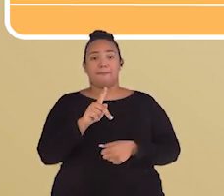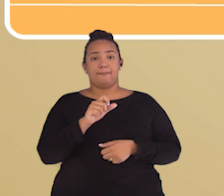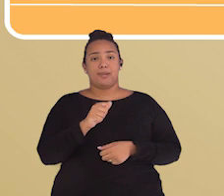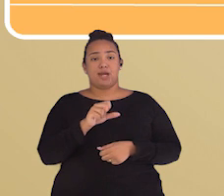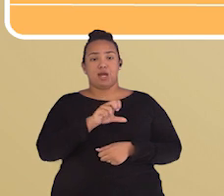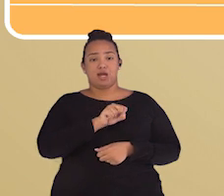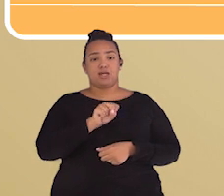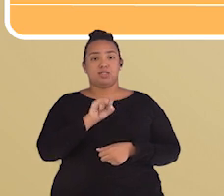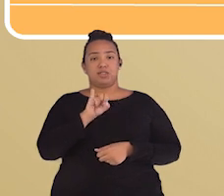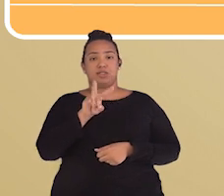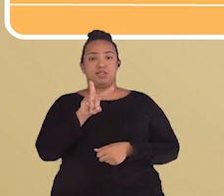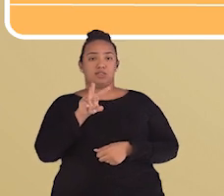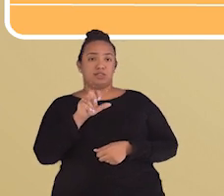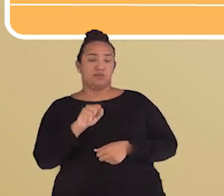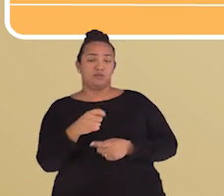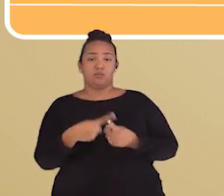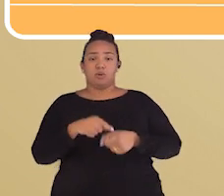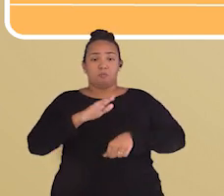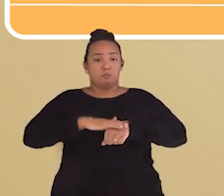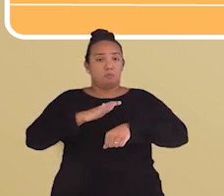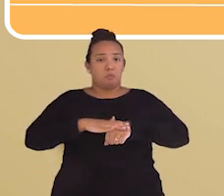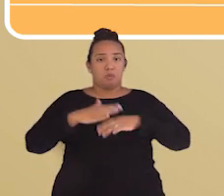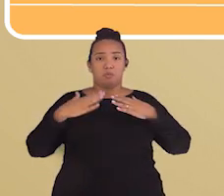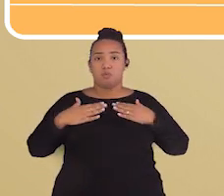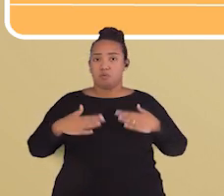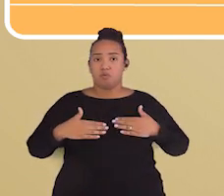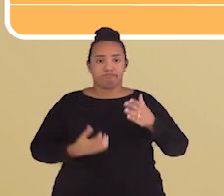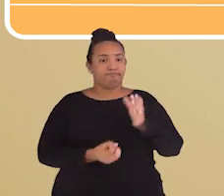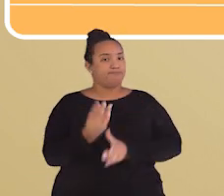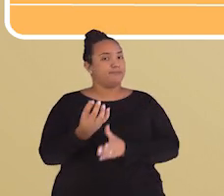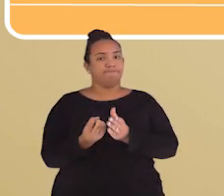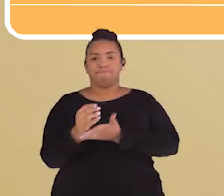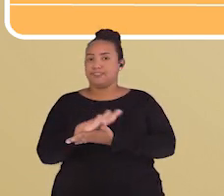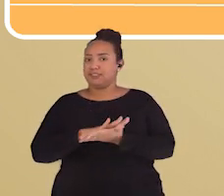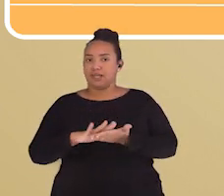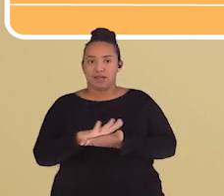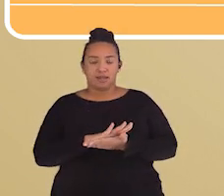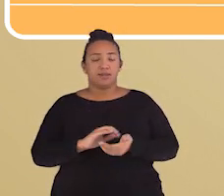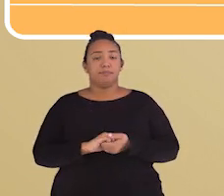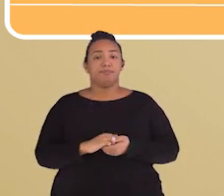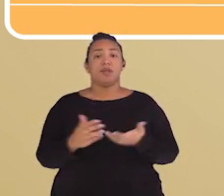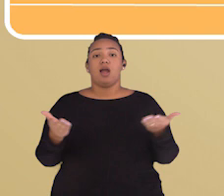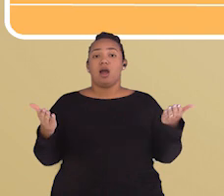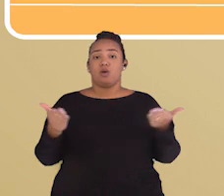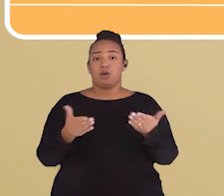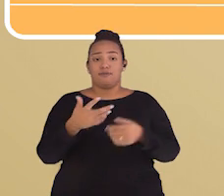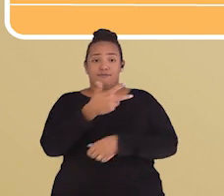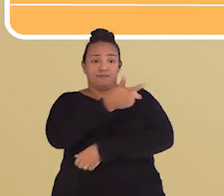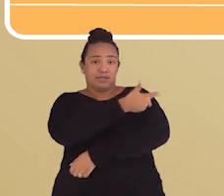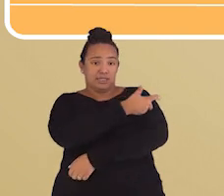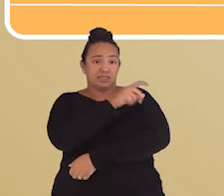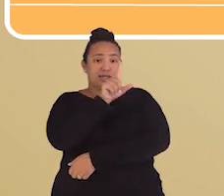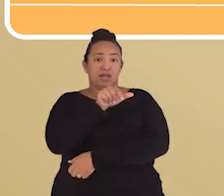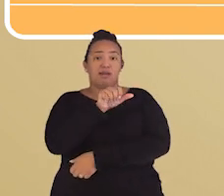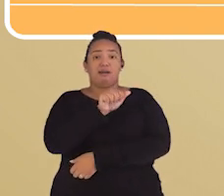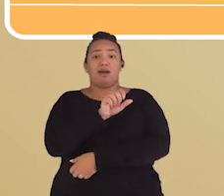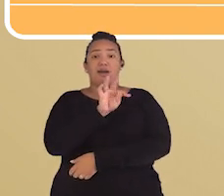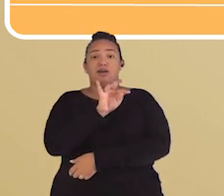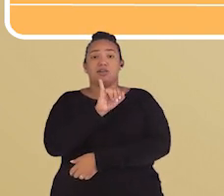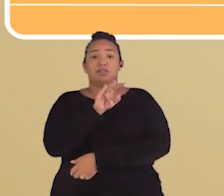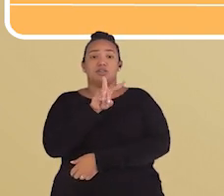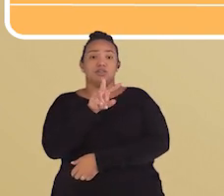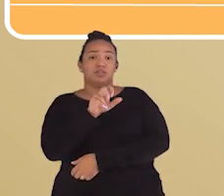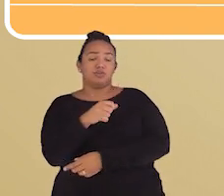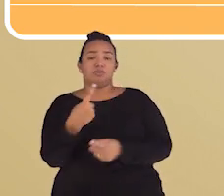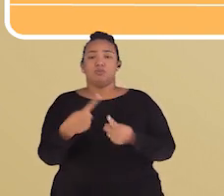não pode ser desenvolvida pelo nosso próprio corpo. Já a vacina é uma imunização ativa. Pois o seu